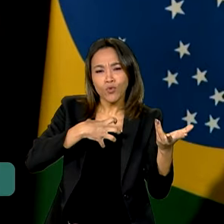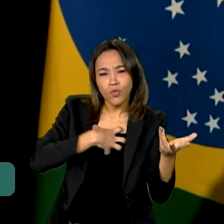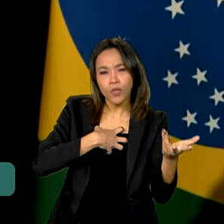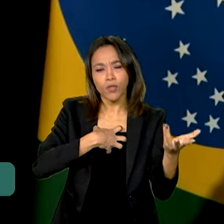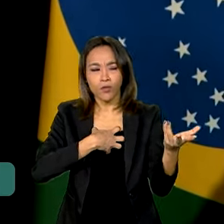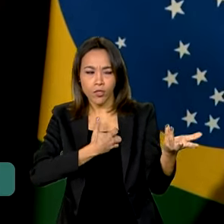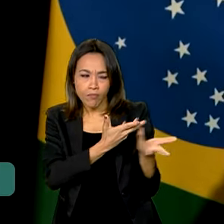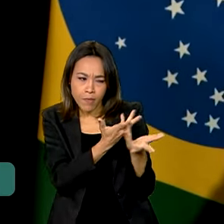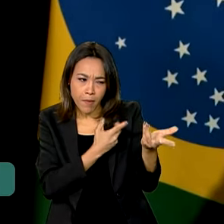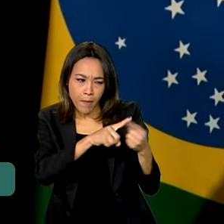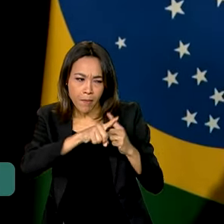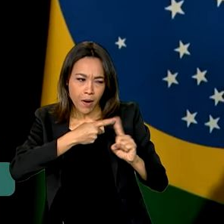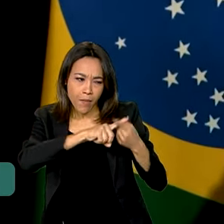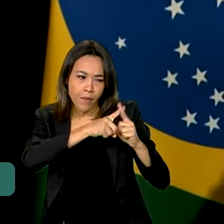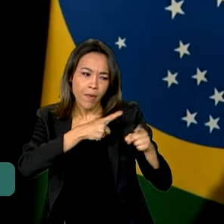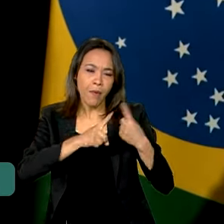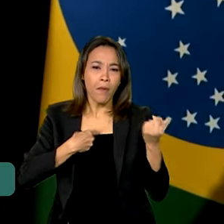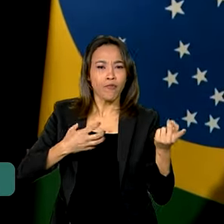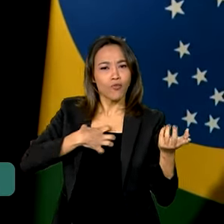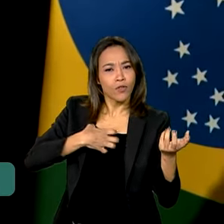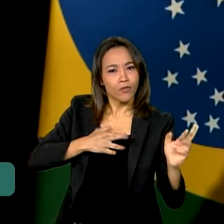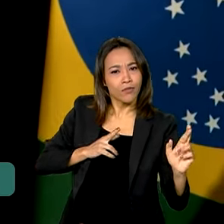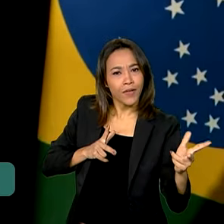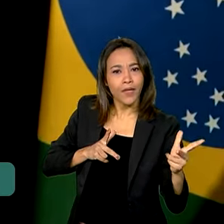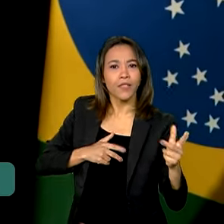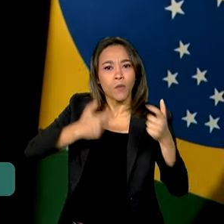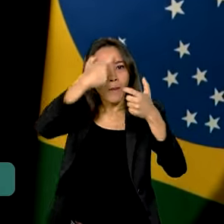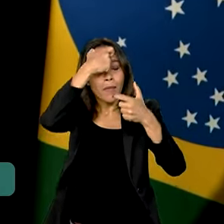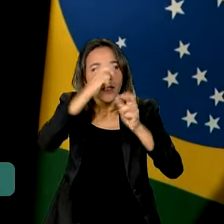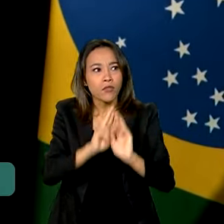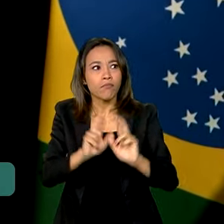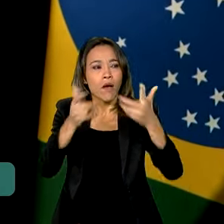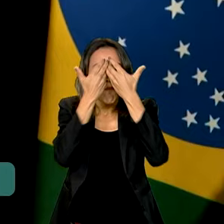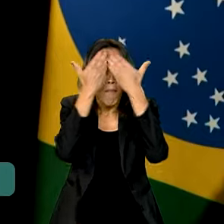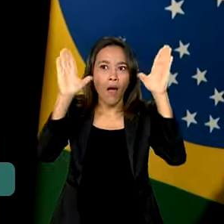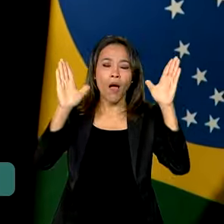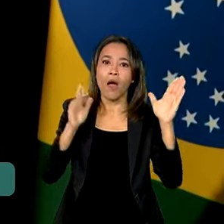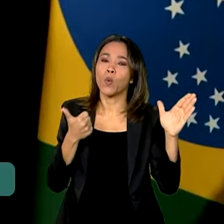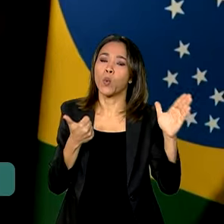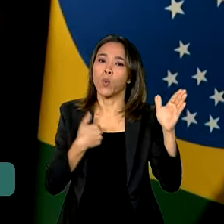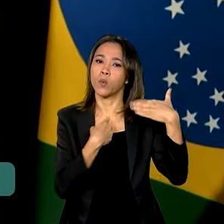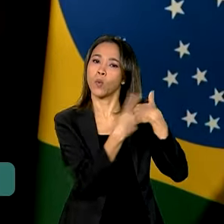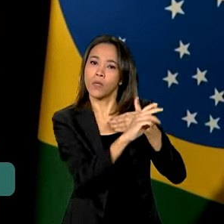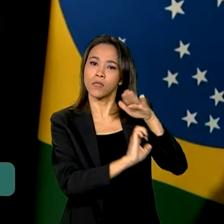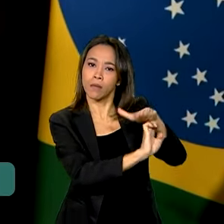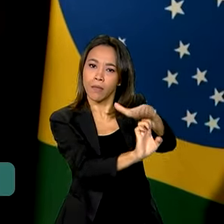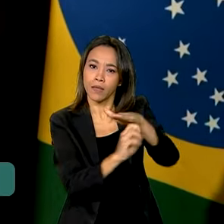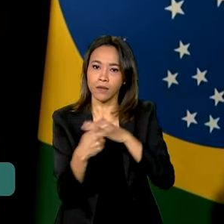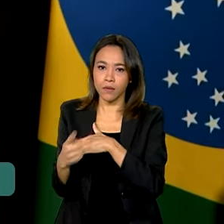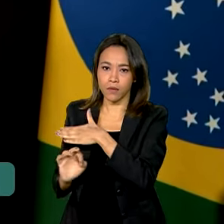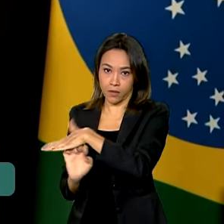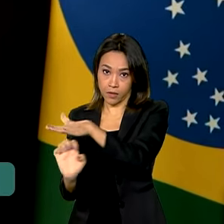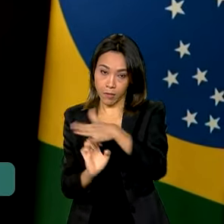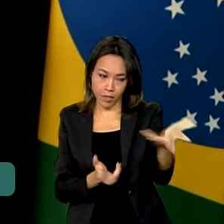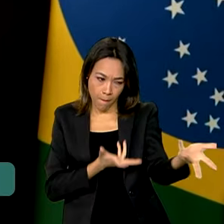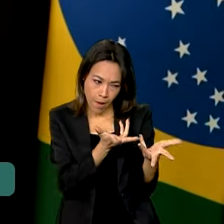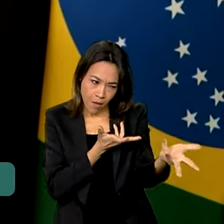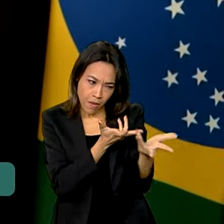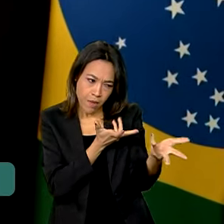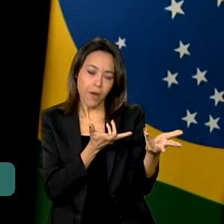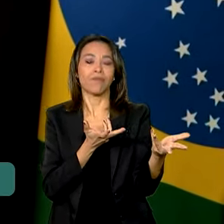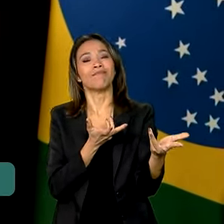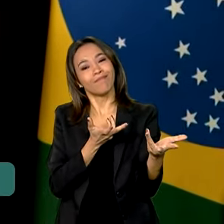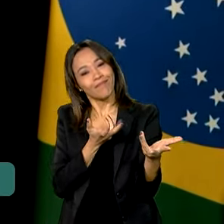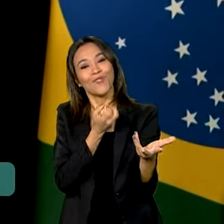fazer relação. Nasceu uma nova mentalidade nos nossos empresários e nos empresários colombianos. E